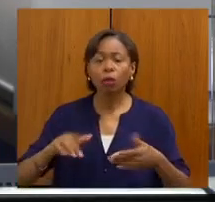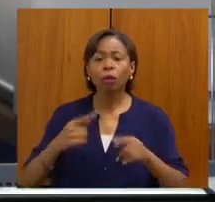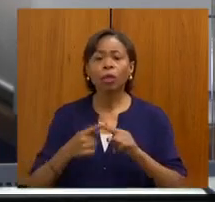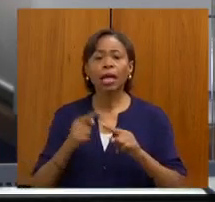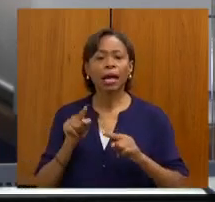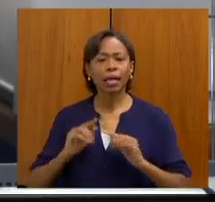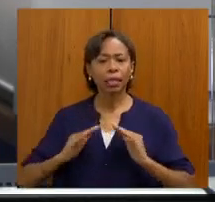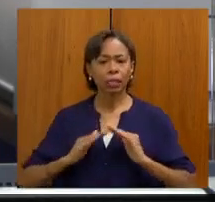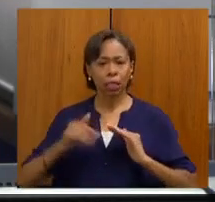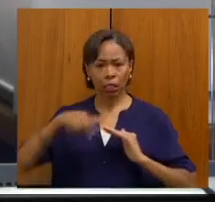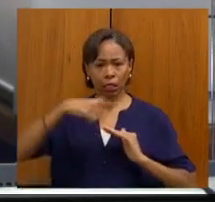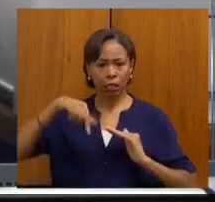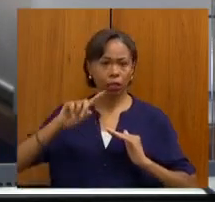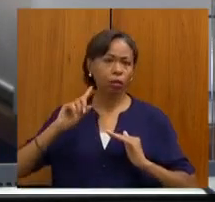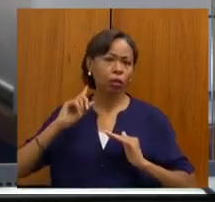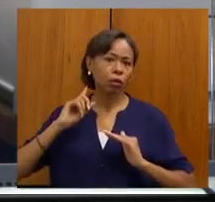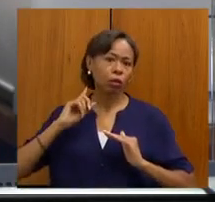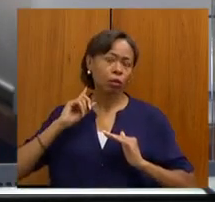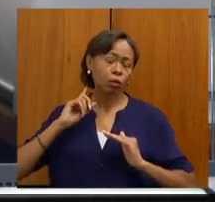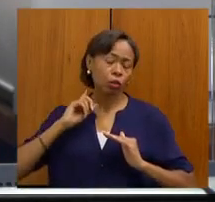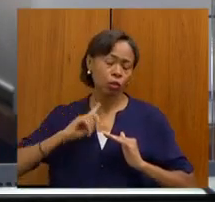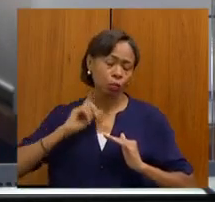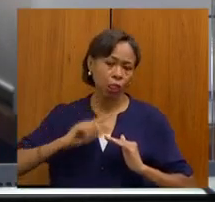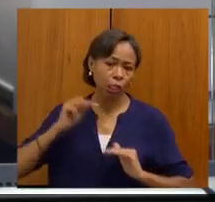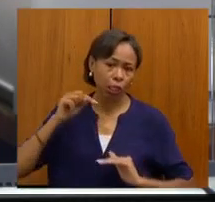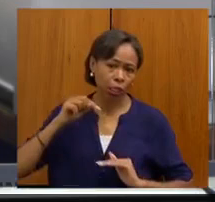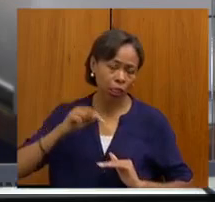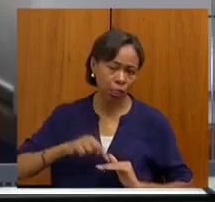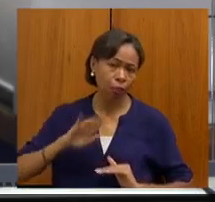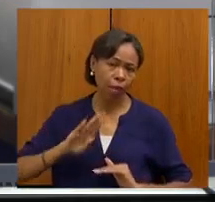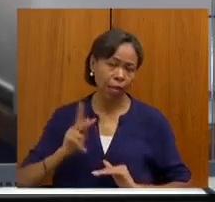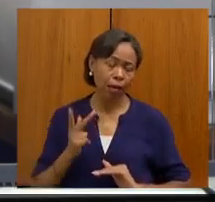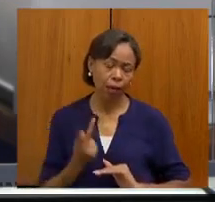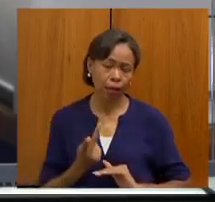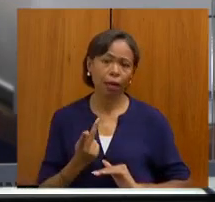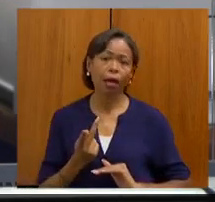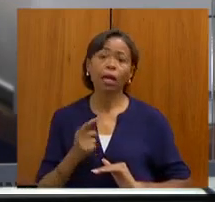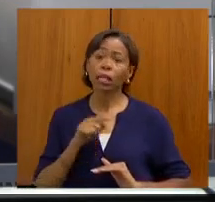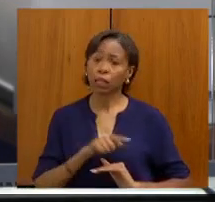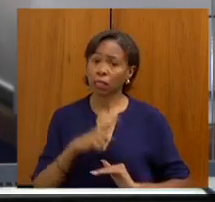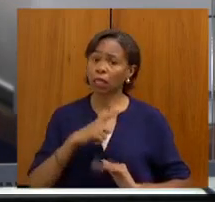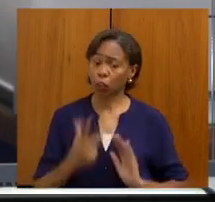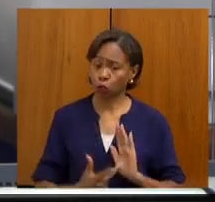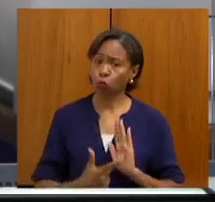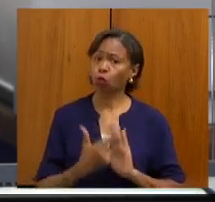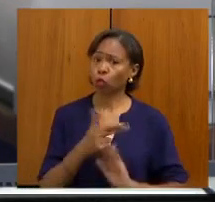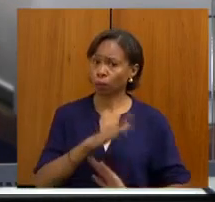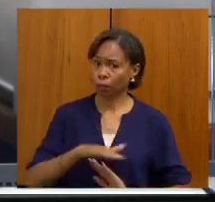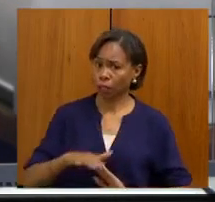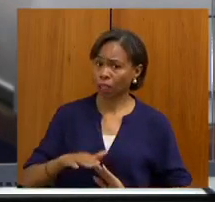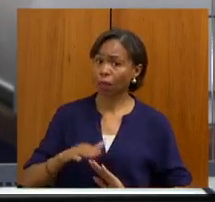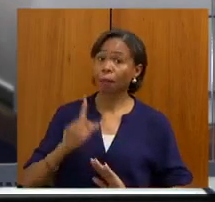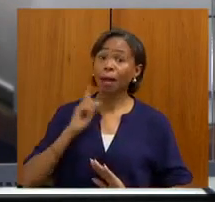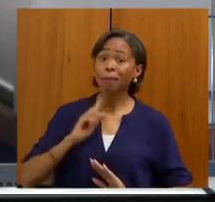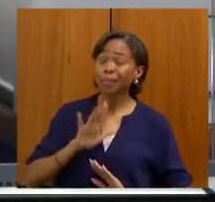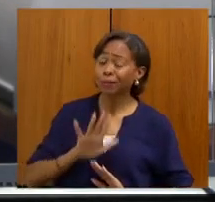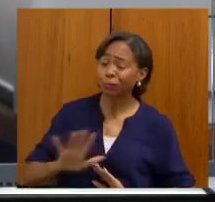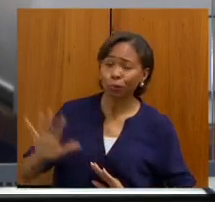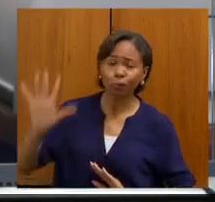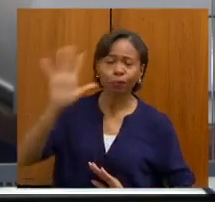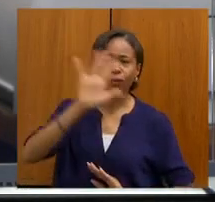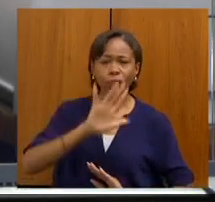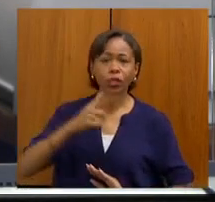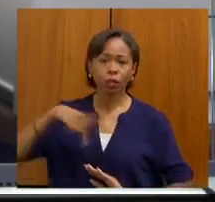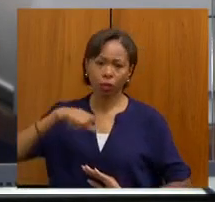Horizonte, que faz cirurgia pediátrica para Minas inteira. Então, nós estamos conseguindo sair muito mais fortalecido da pandemia